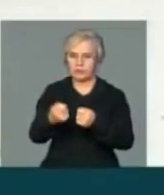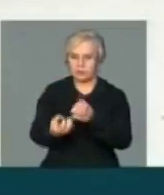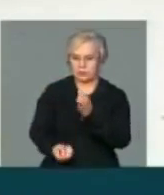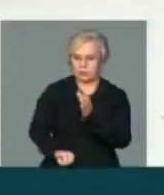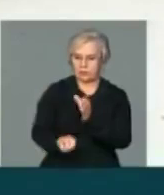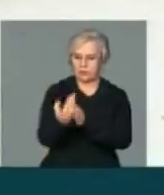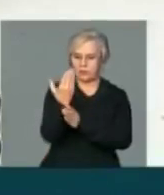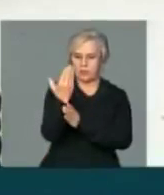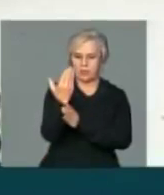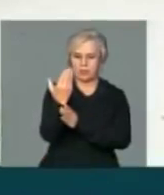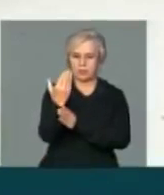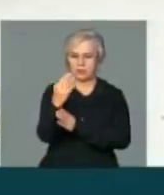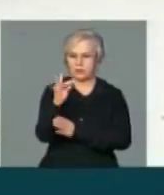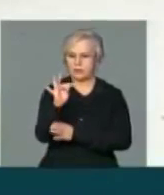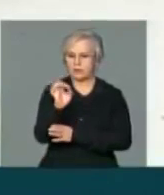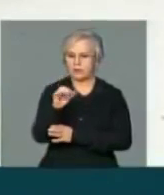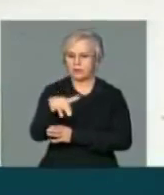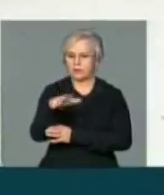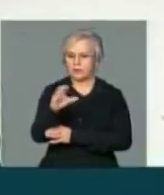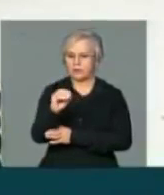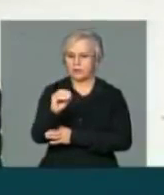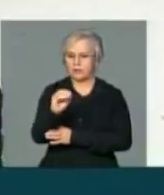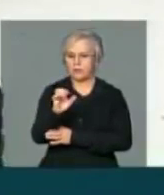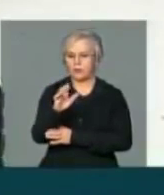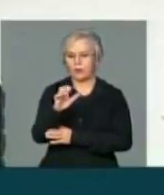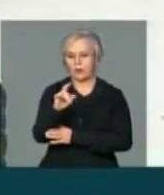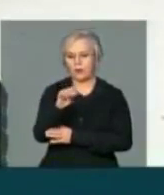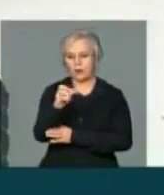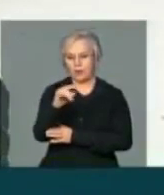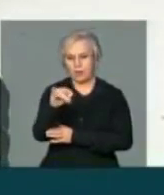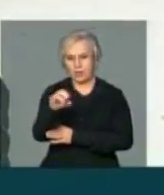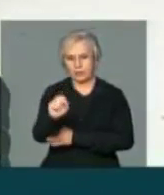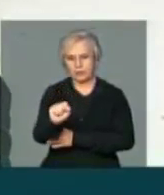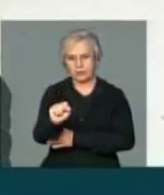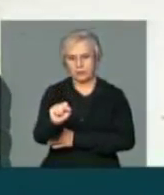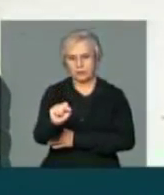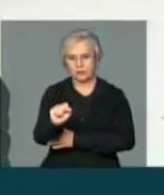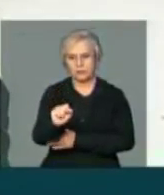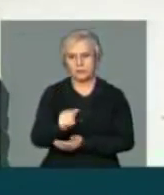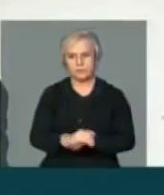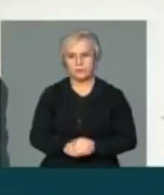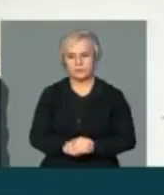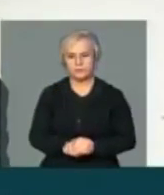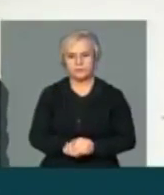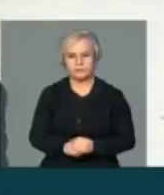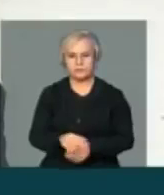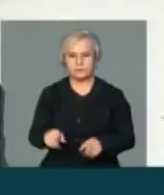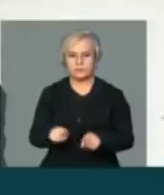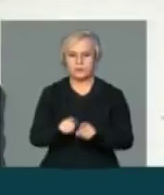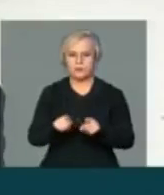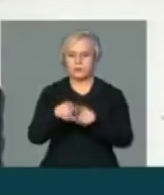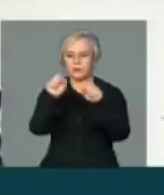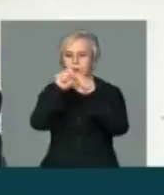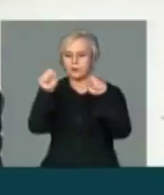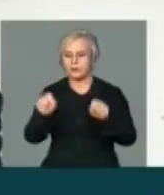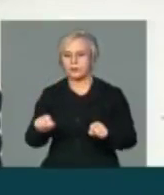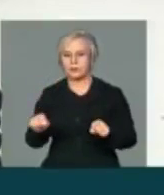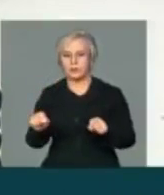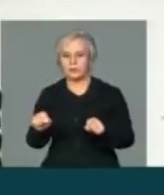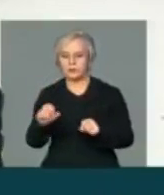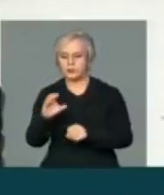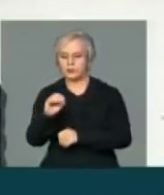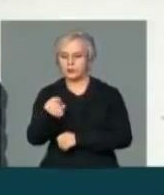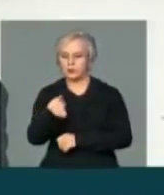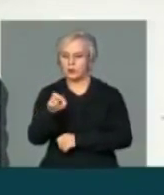de termoelétricas, com um sistema de operação para que ela